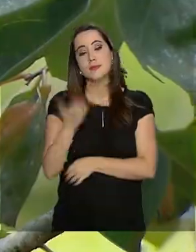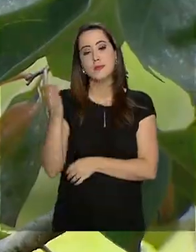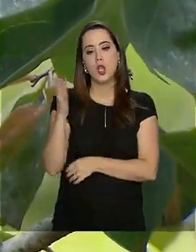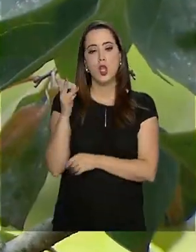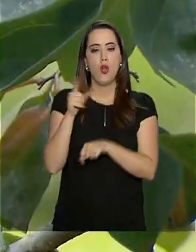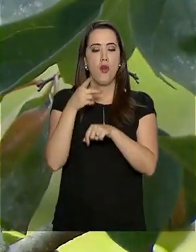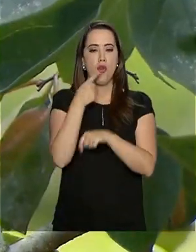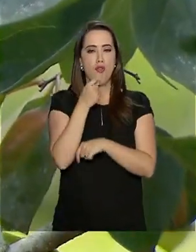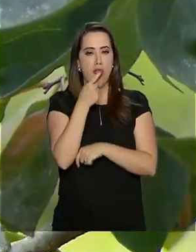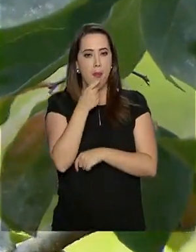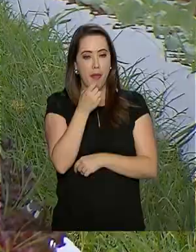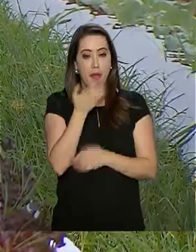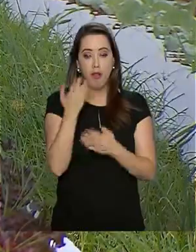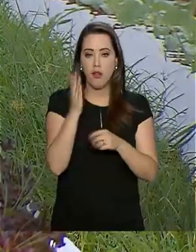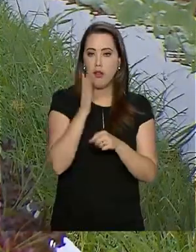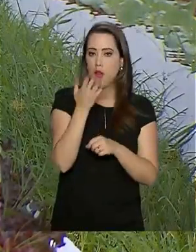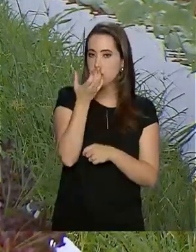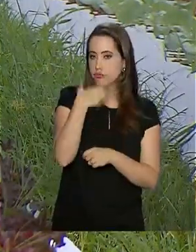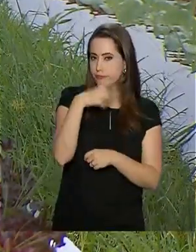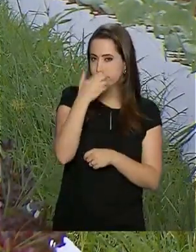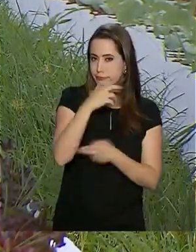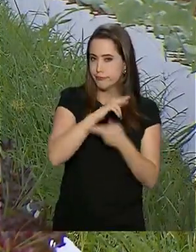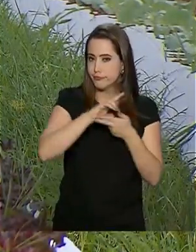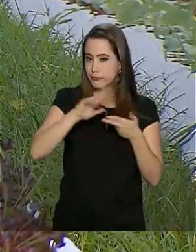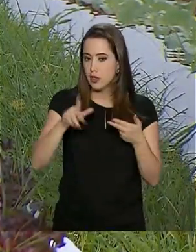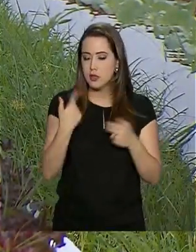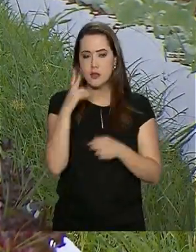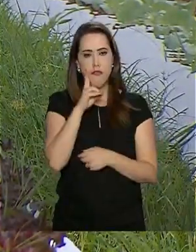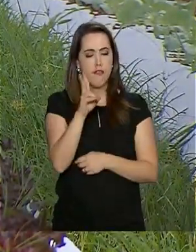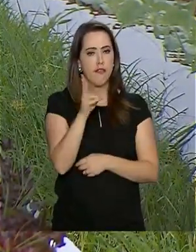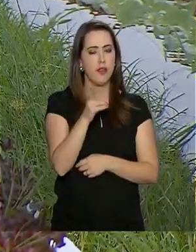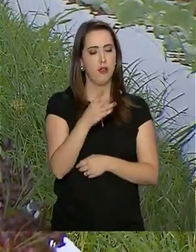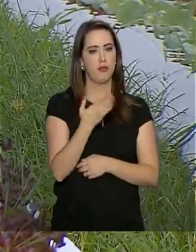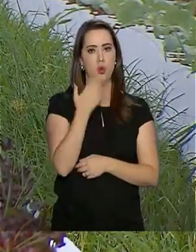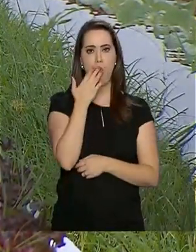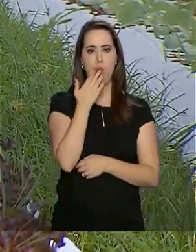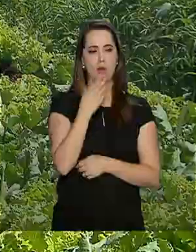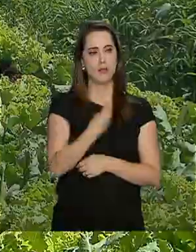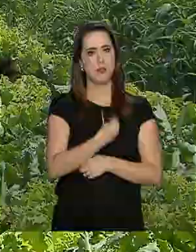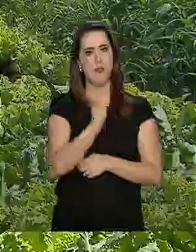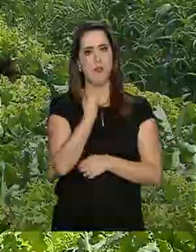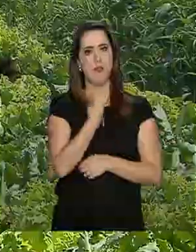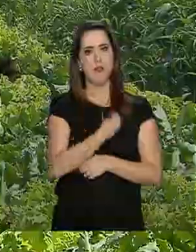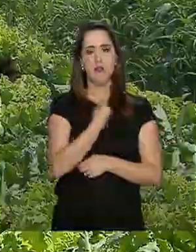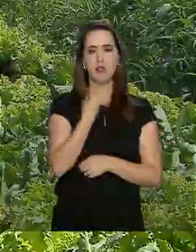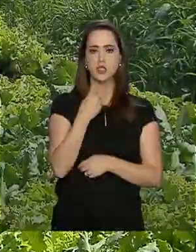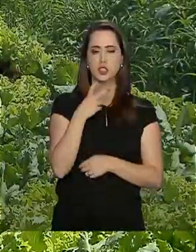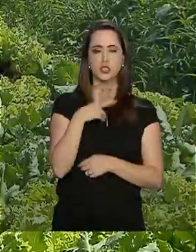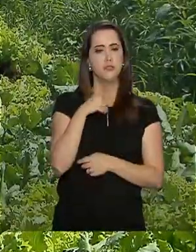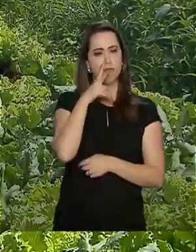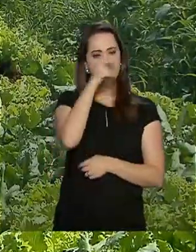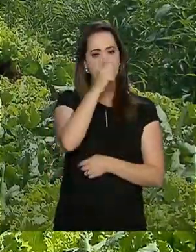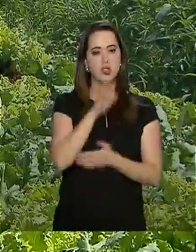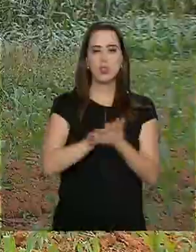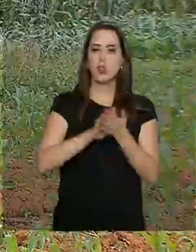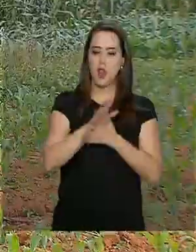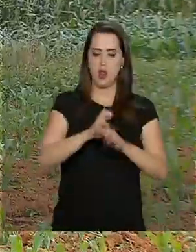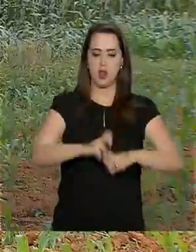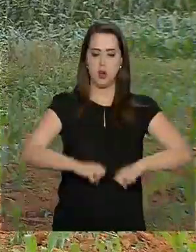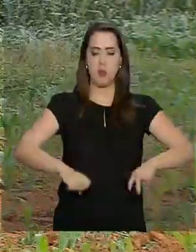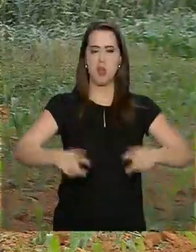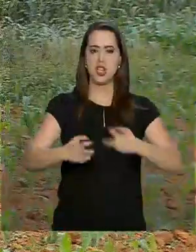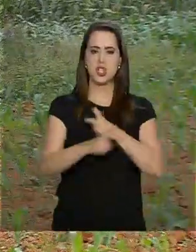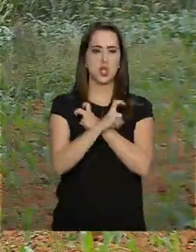o vermelho das frutas. Por todos os lados, cores vivas que chamam a atenção. Na terra, nada de agrotóxicos,